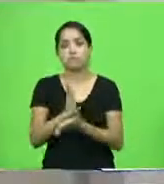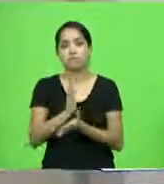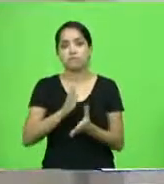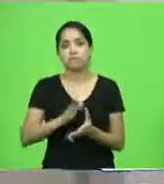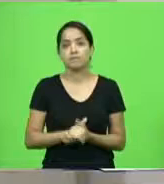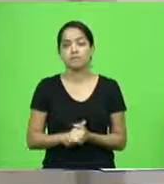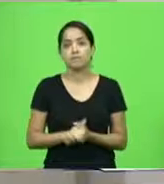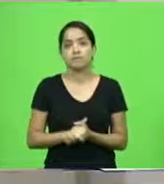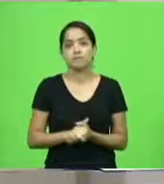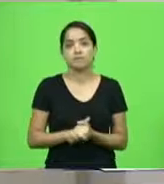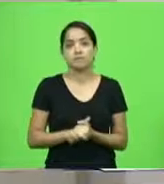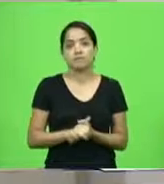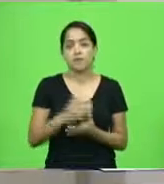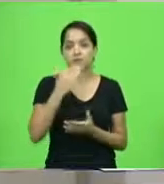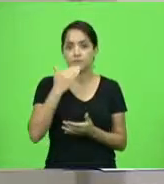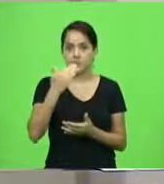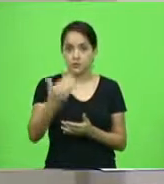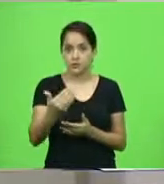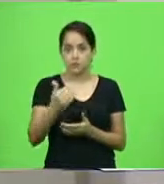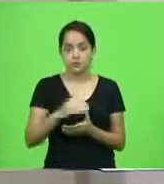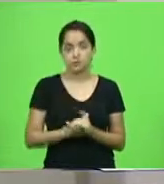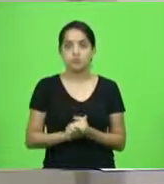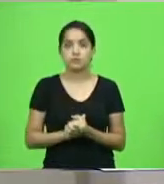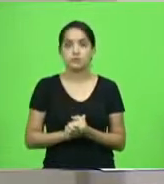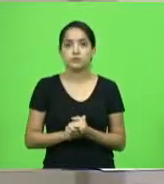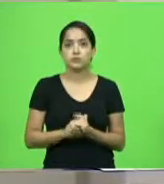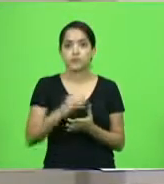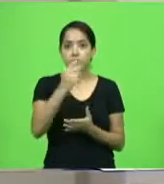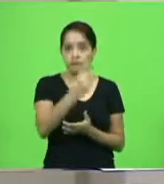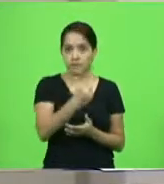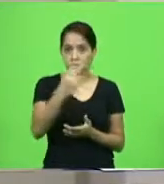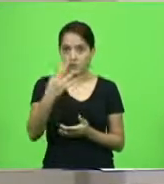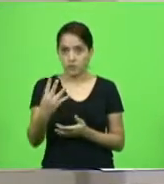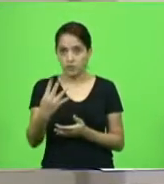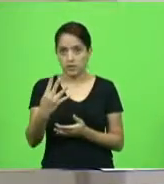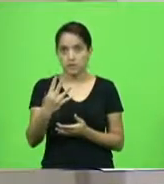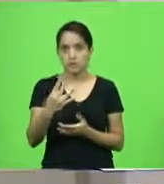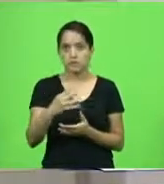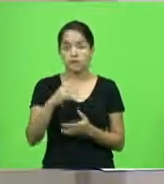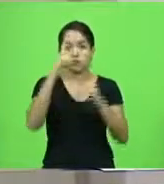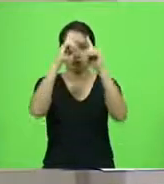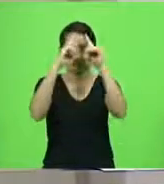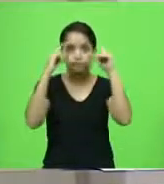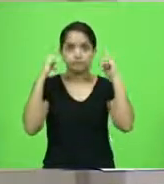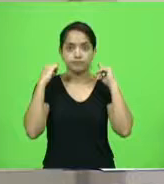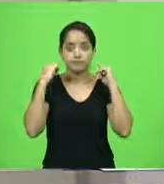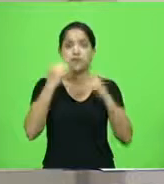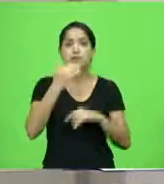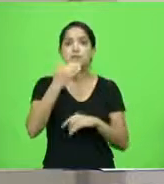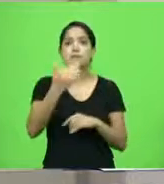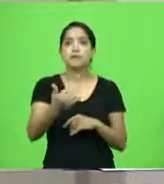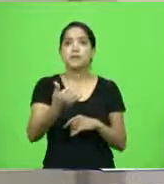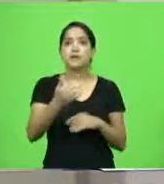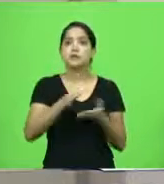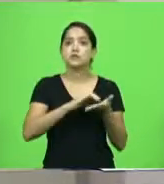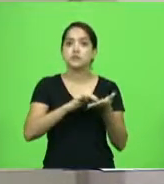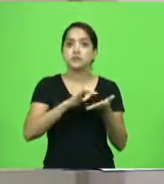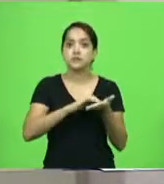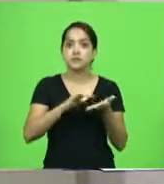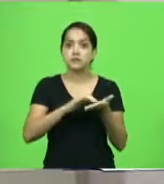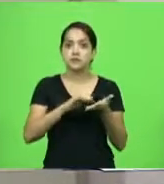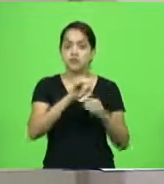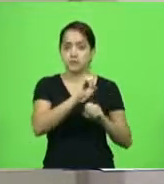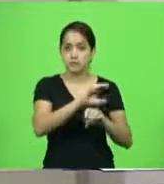aprovado. requerimentos. Requerimento 24, deputado Neudi Sareta, solicitando ao secretário de Estado da